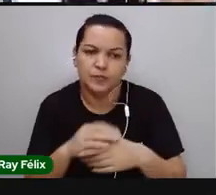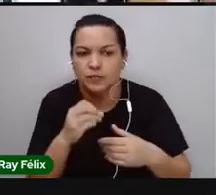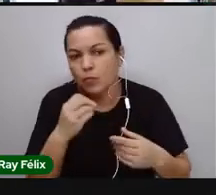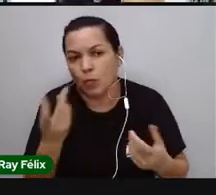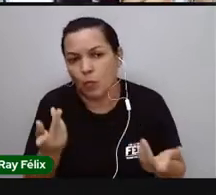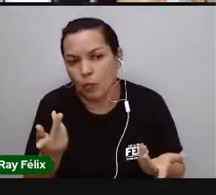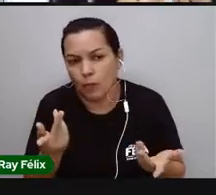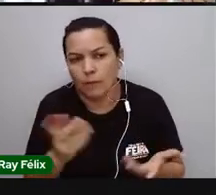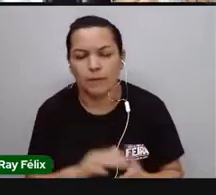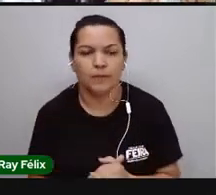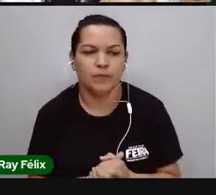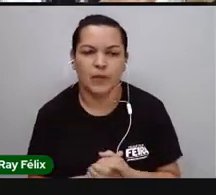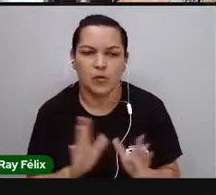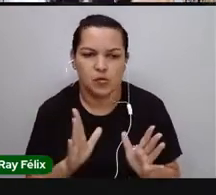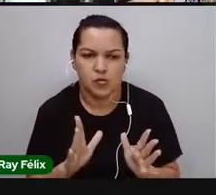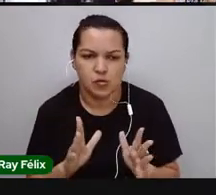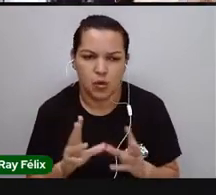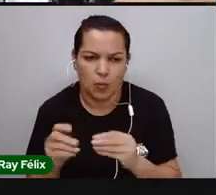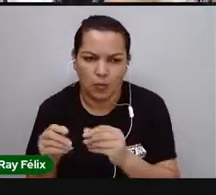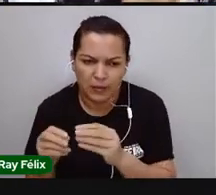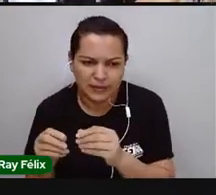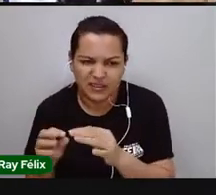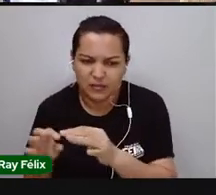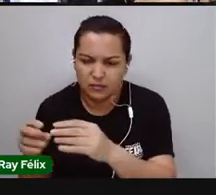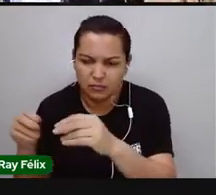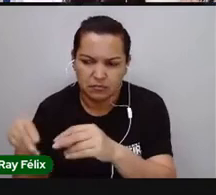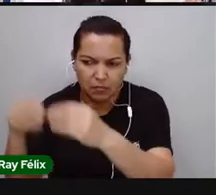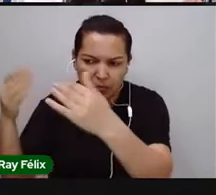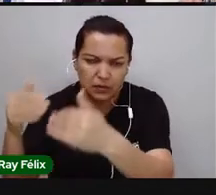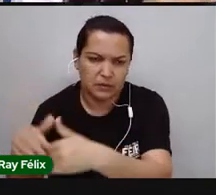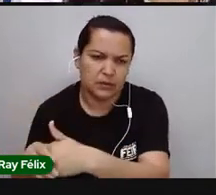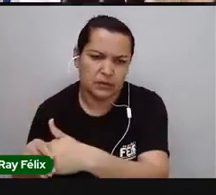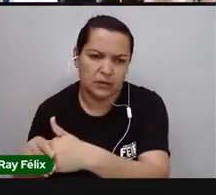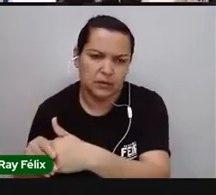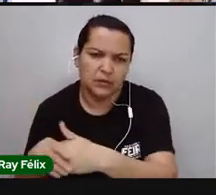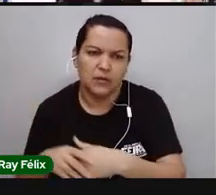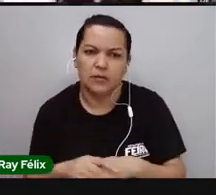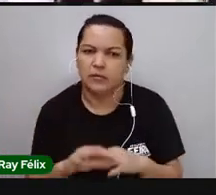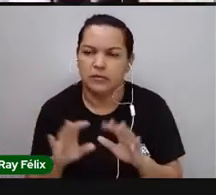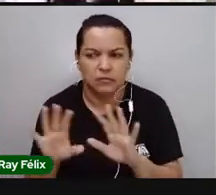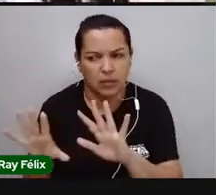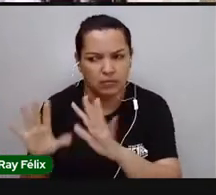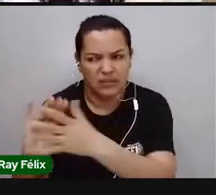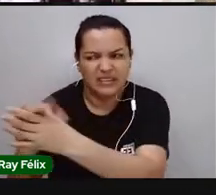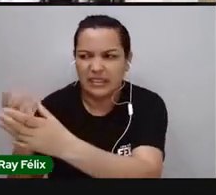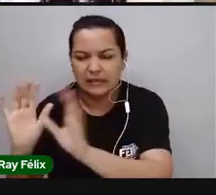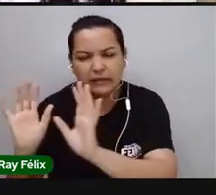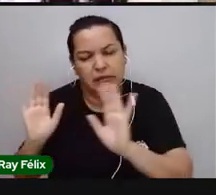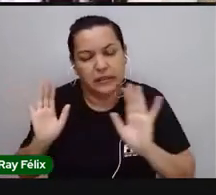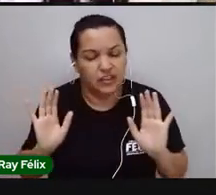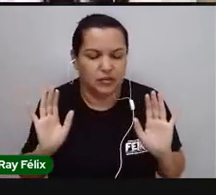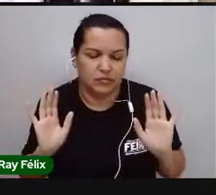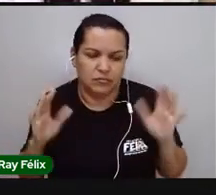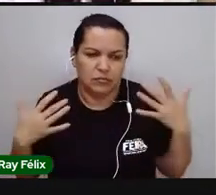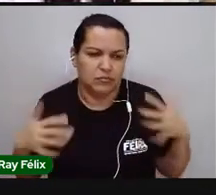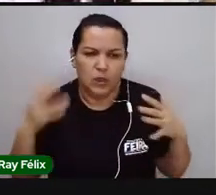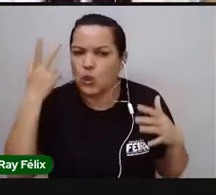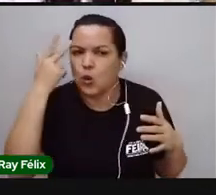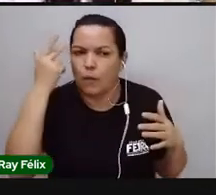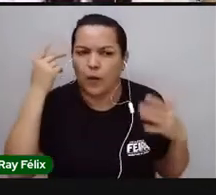se tiver só o paninho, né, uma toalha na forma de pano, não seque a mão, deixa ela secar